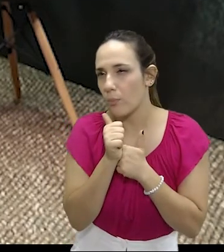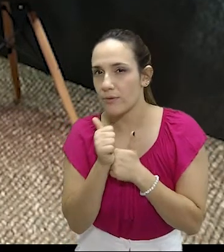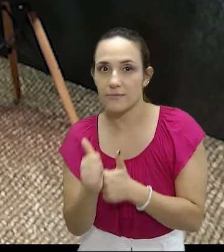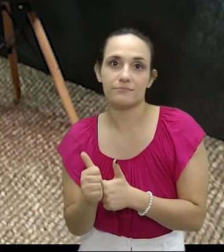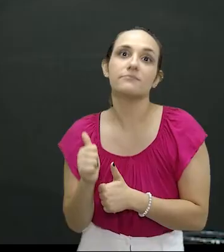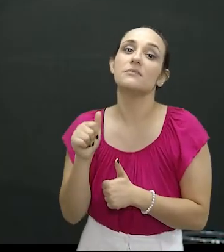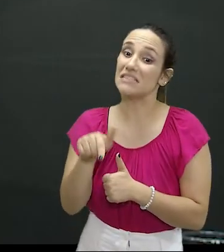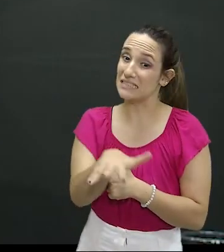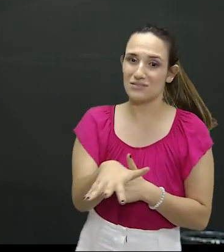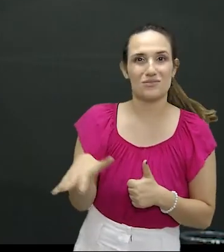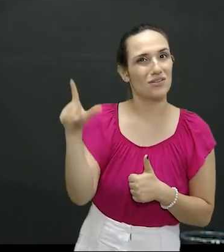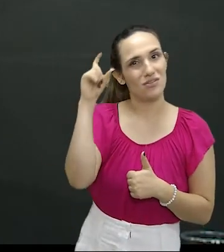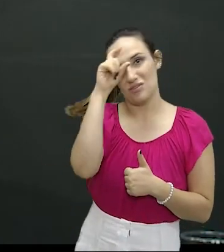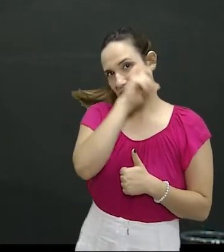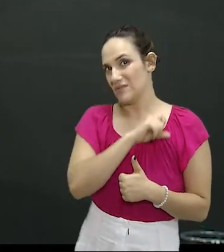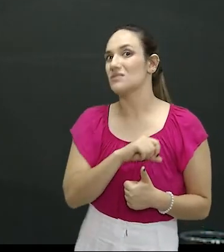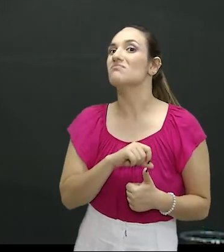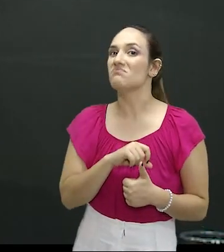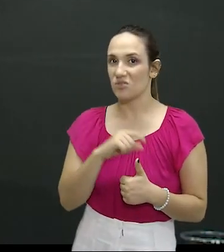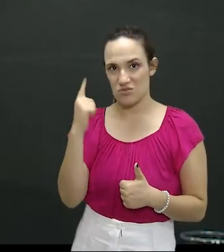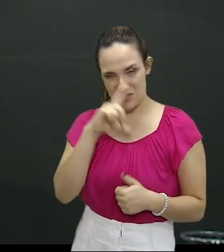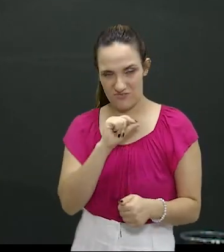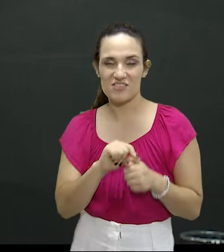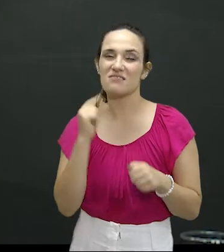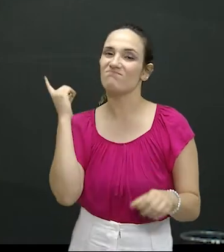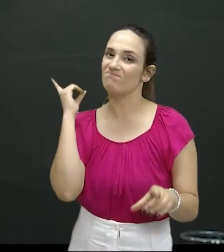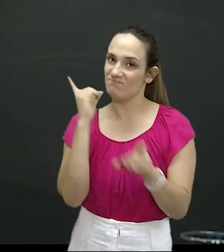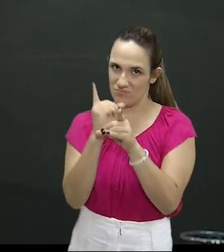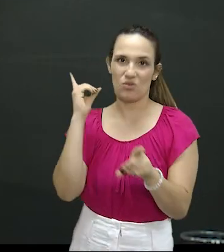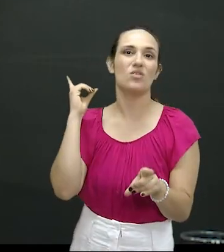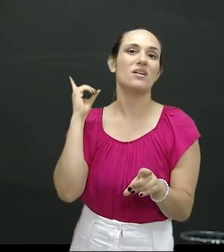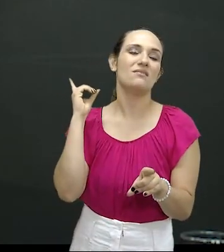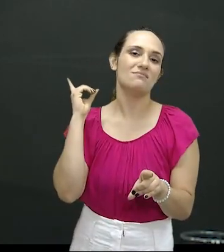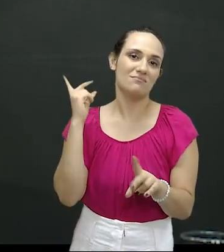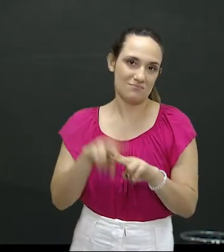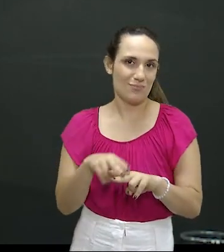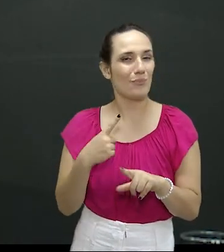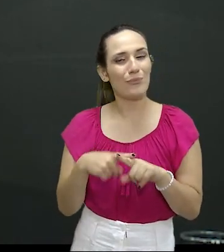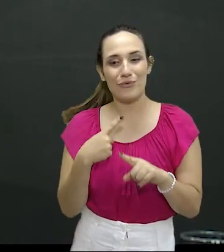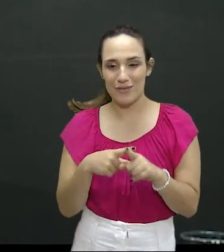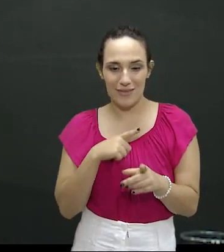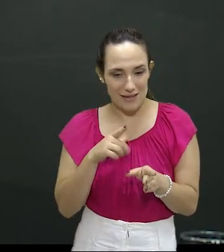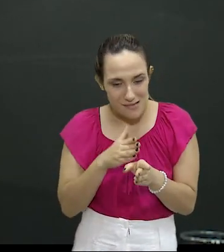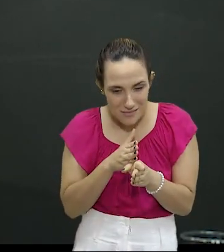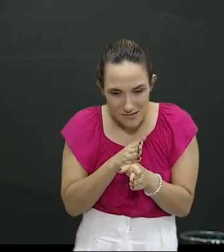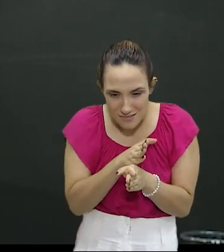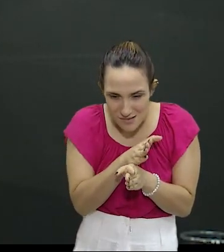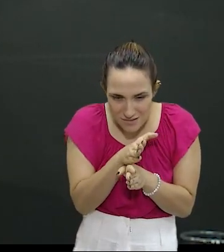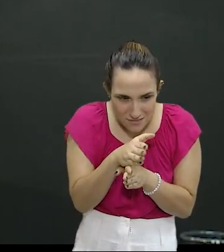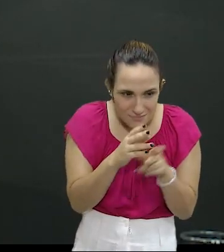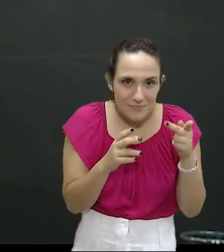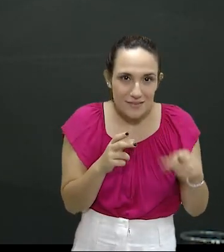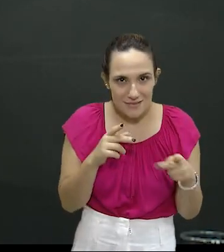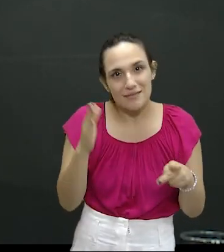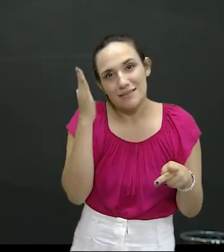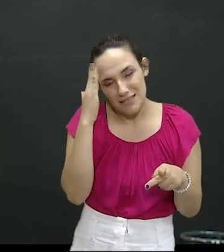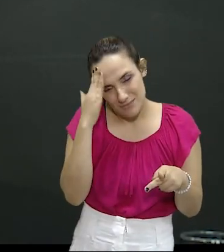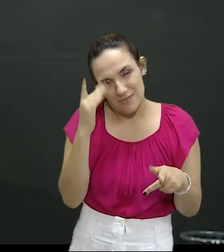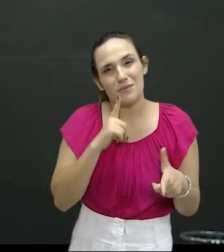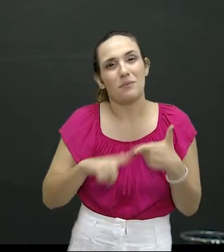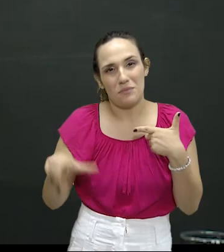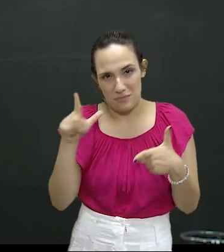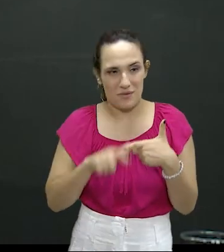ali, que é extremamente complicado realizar esse trabalho. É bem na linha com o Paraguai e sabemos toda a questão da criminalidade